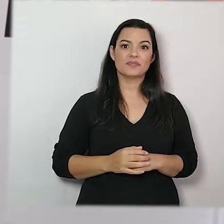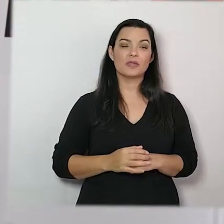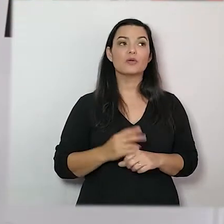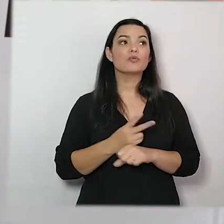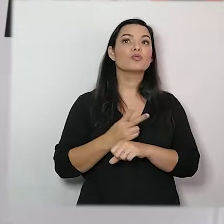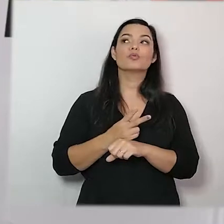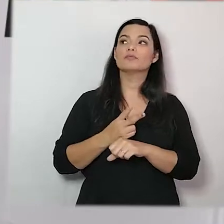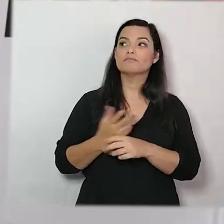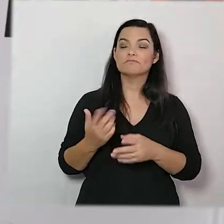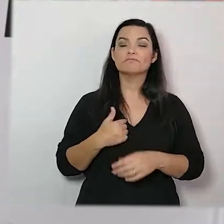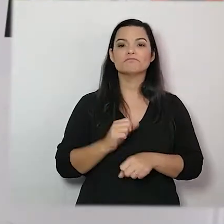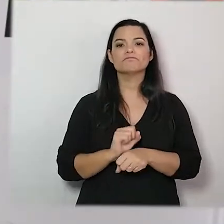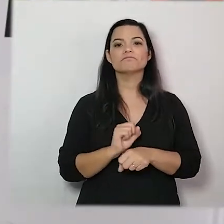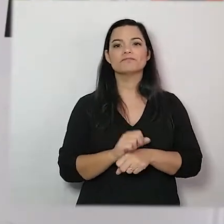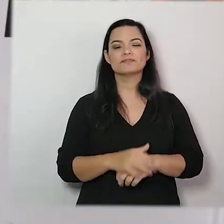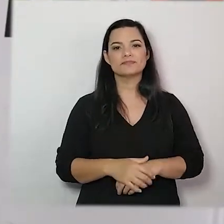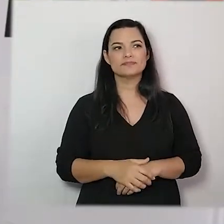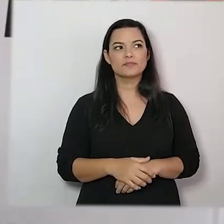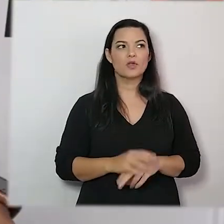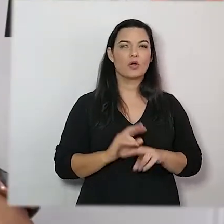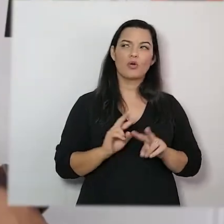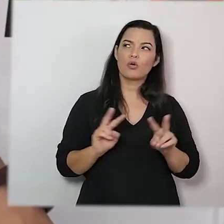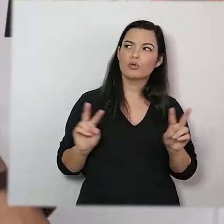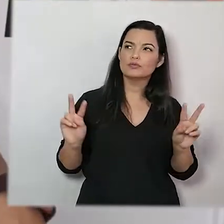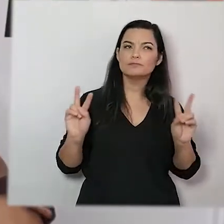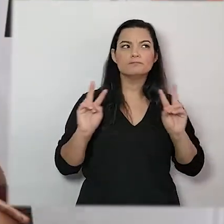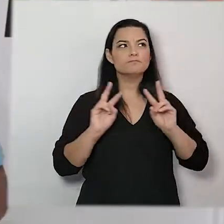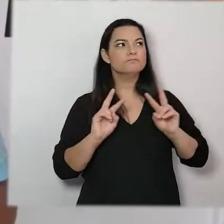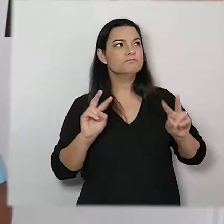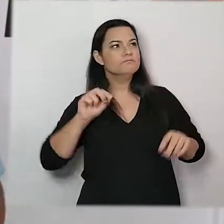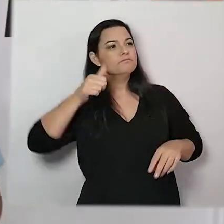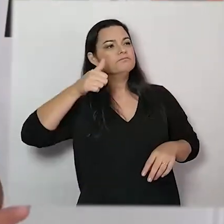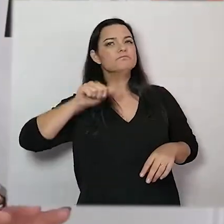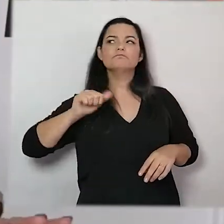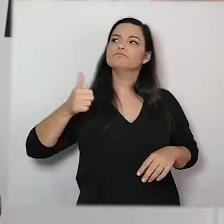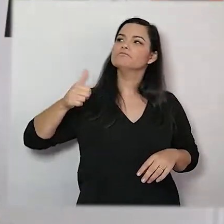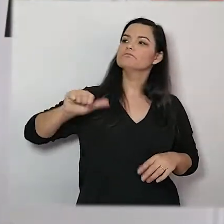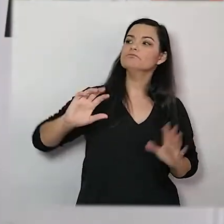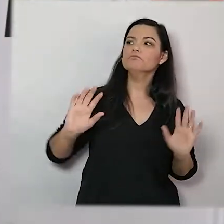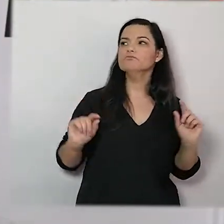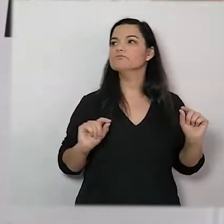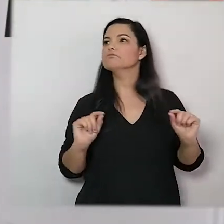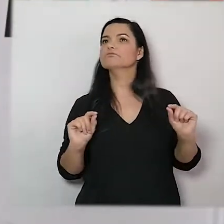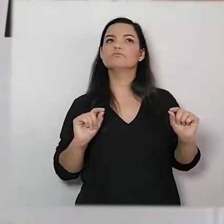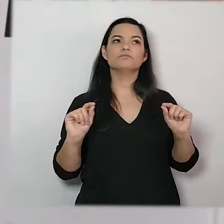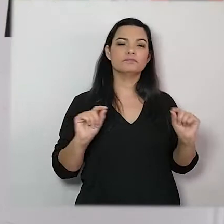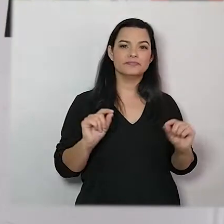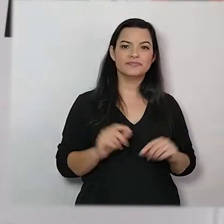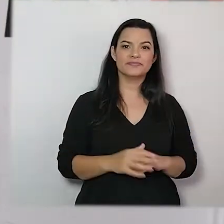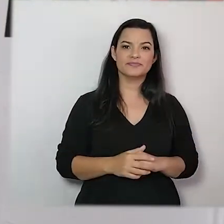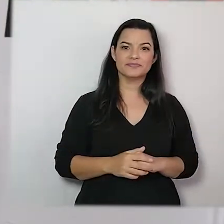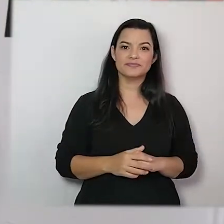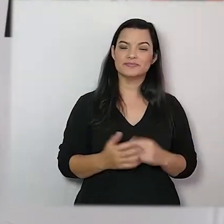Localiza aí, a Pro espera. Olha bem, analisa bem o seu entorno.